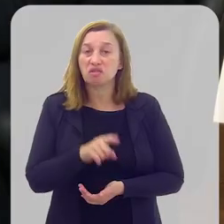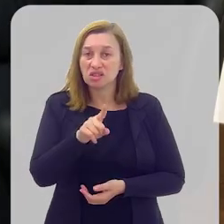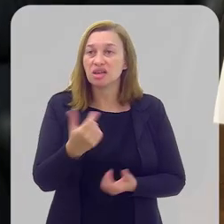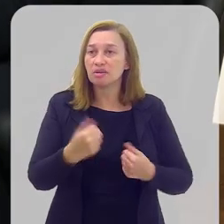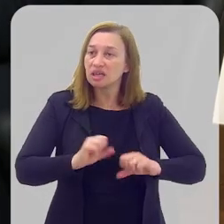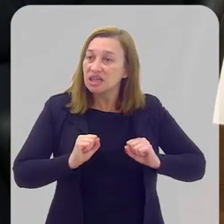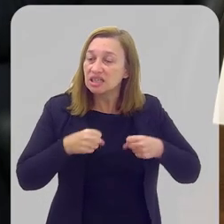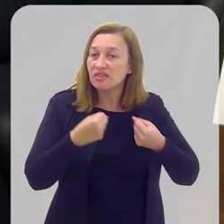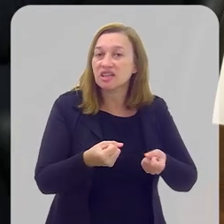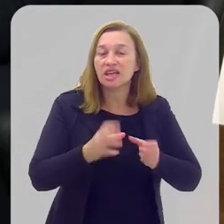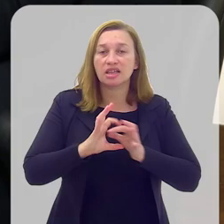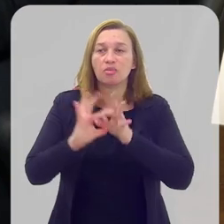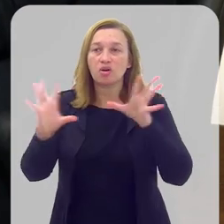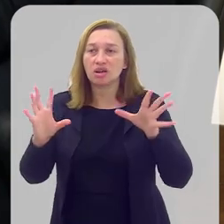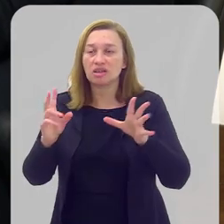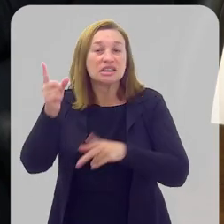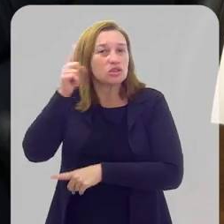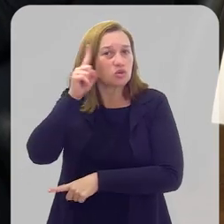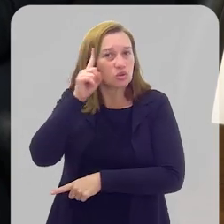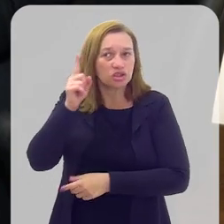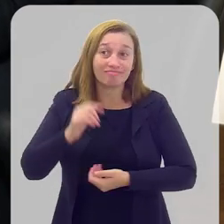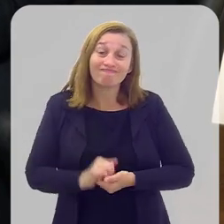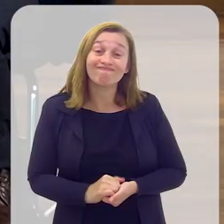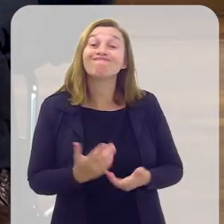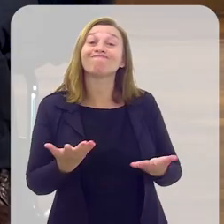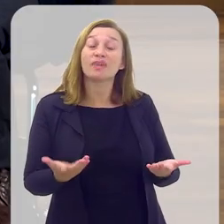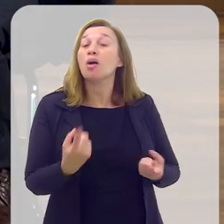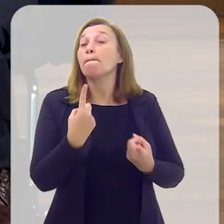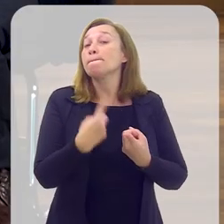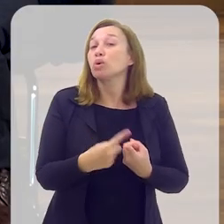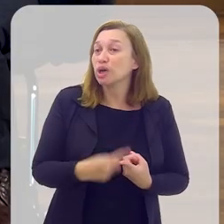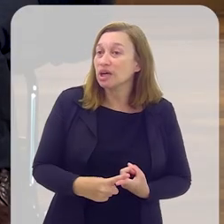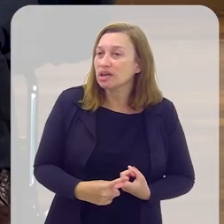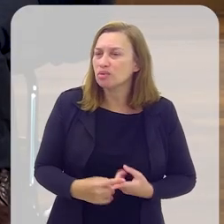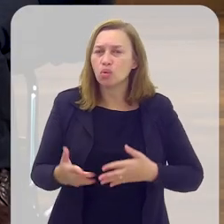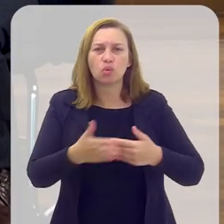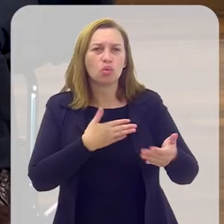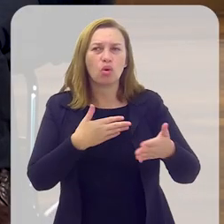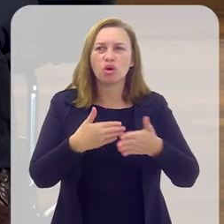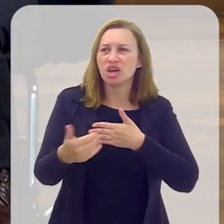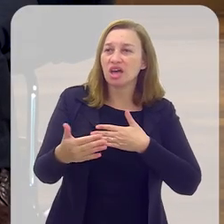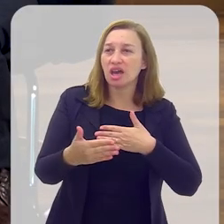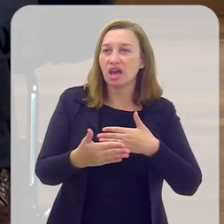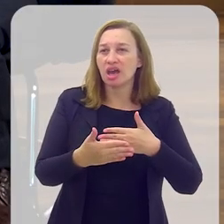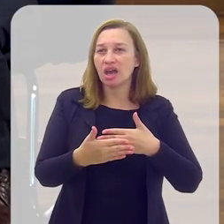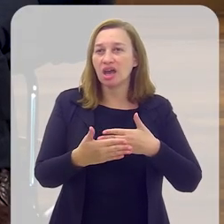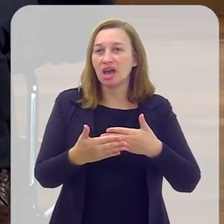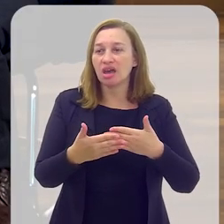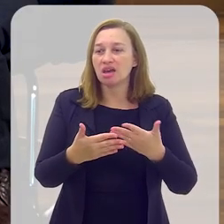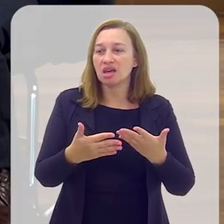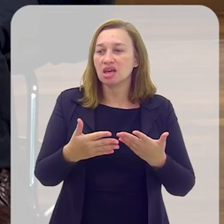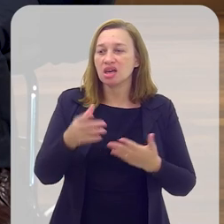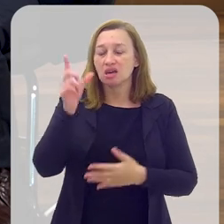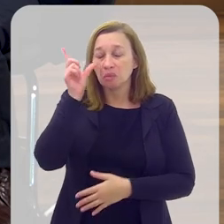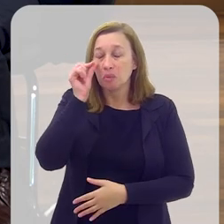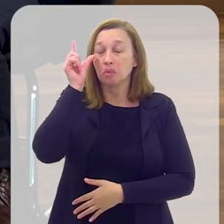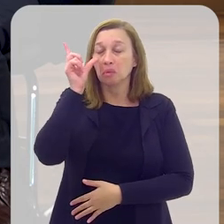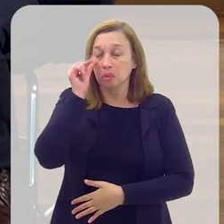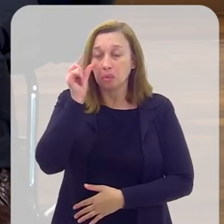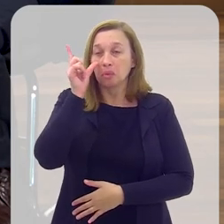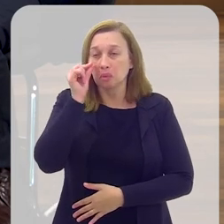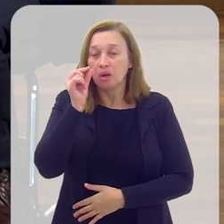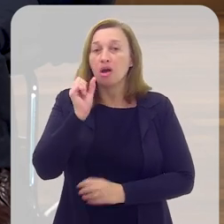você tem que defender a democracia diariamente. Porque qualquer cochilo que haja,